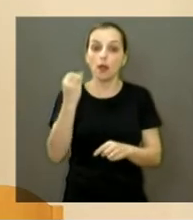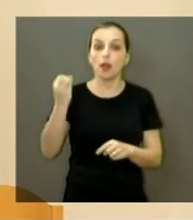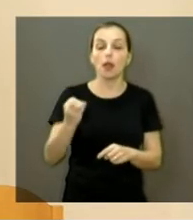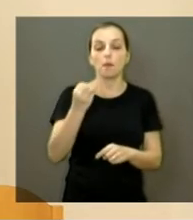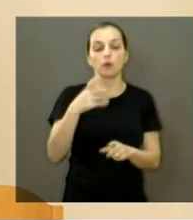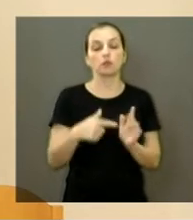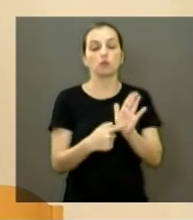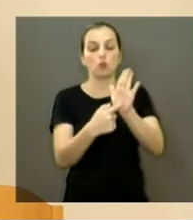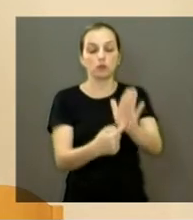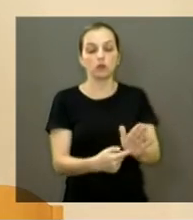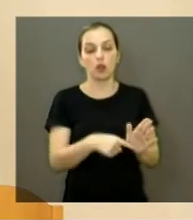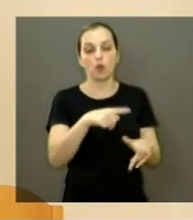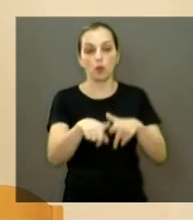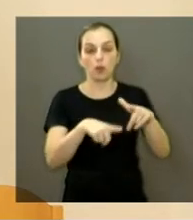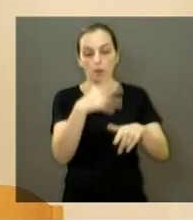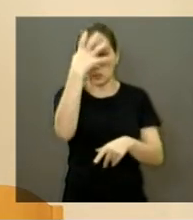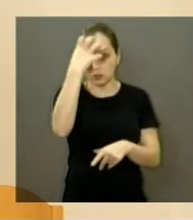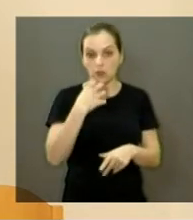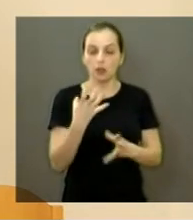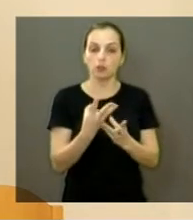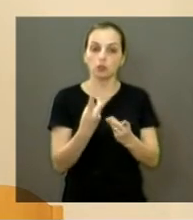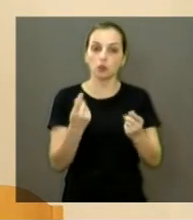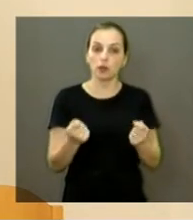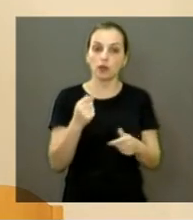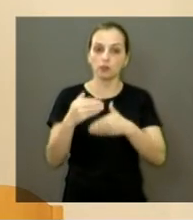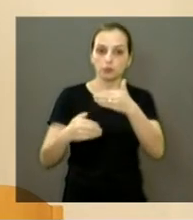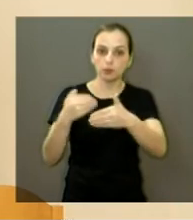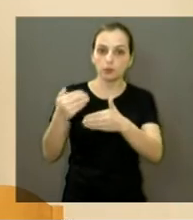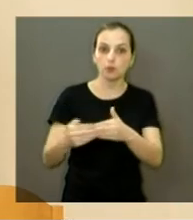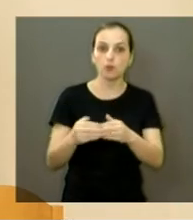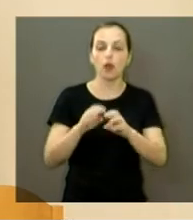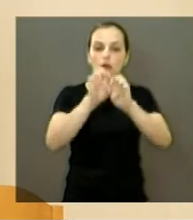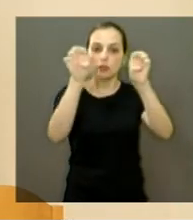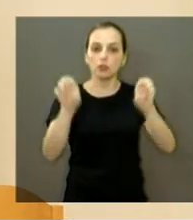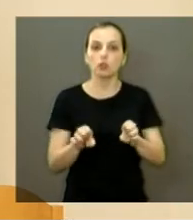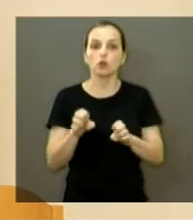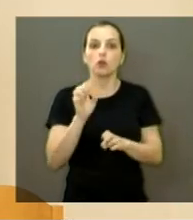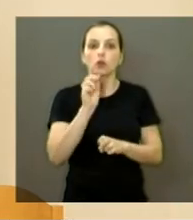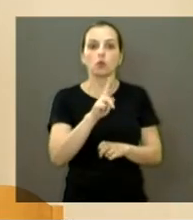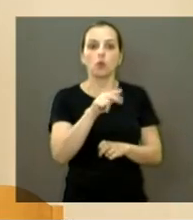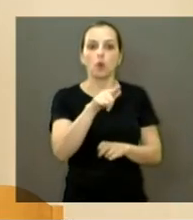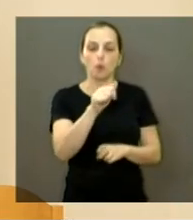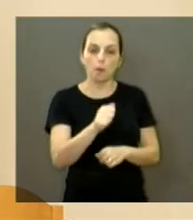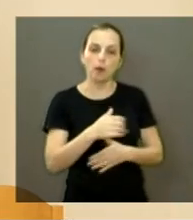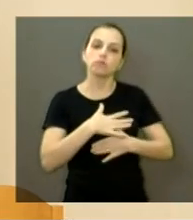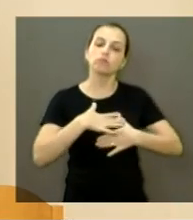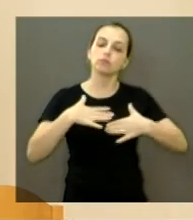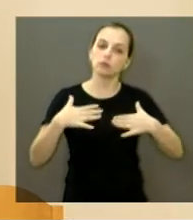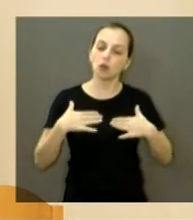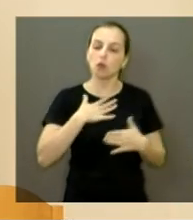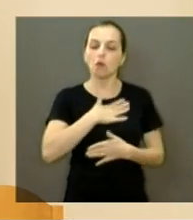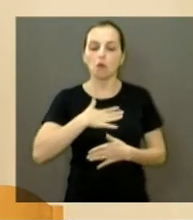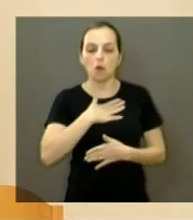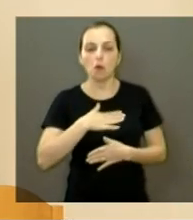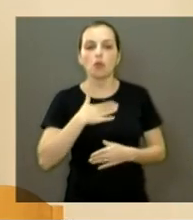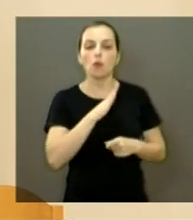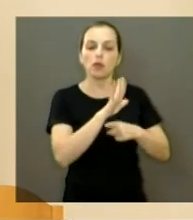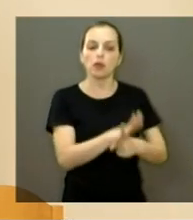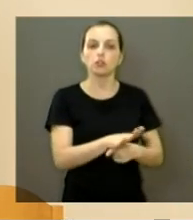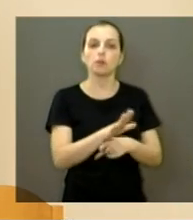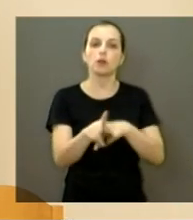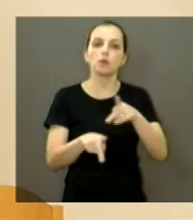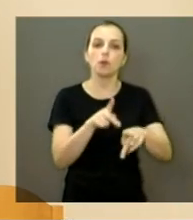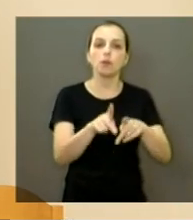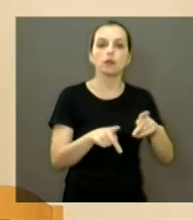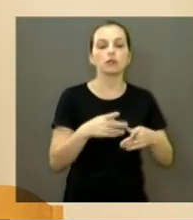sério e de qualidade sendo desenvolvido. Toda a estrutura da UPA me agradou muito. Vendo o acolhimento do povo com relação aos serviços oferecidos,